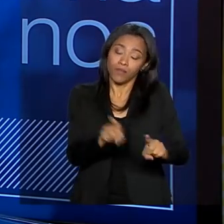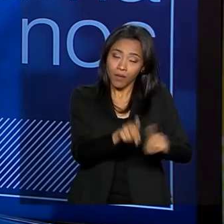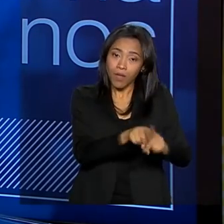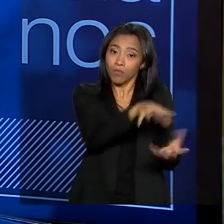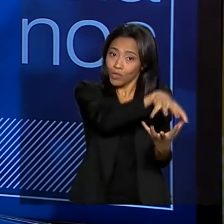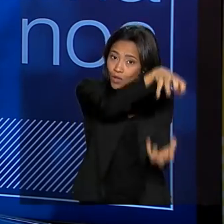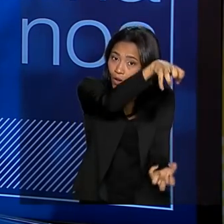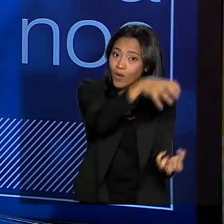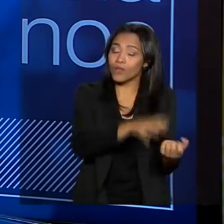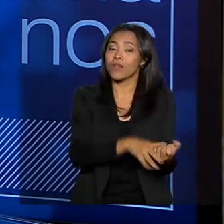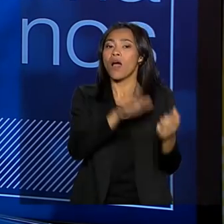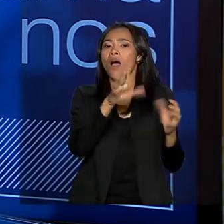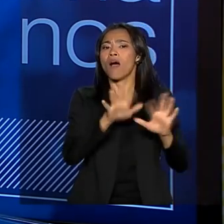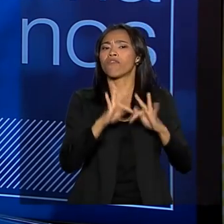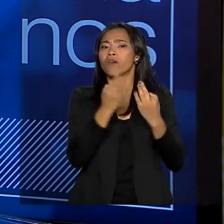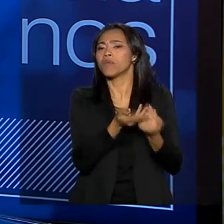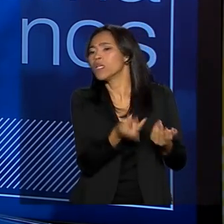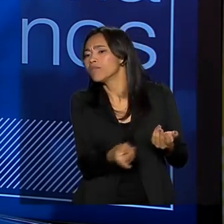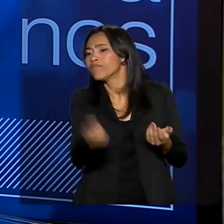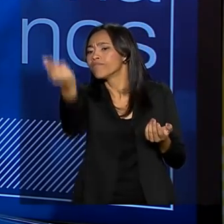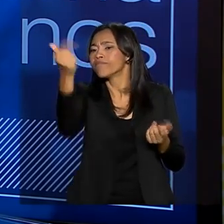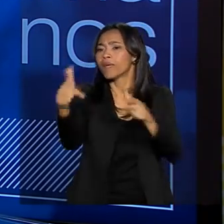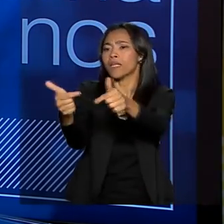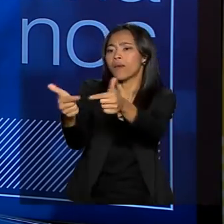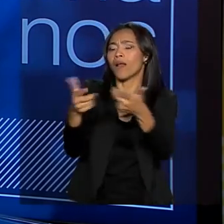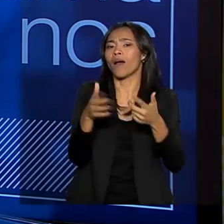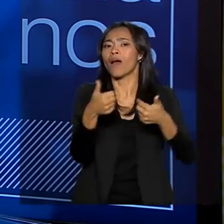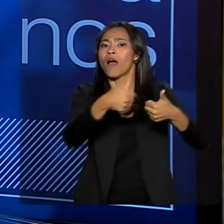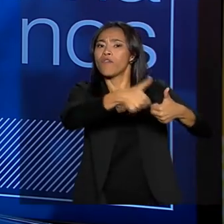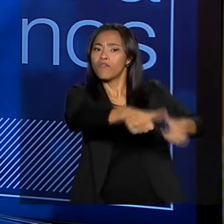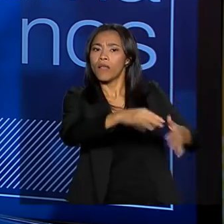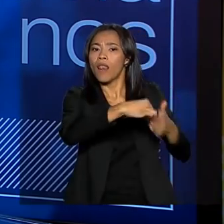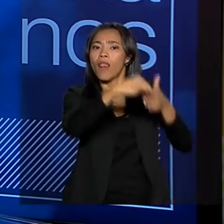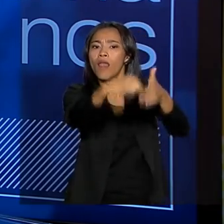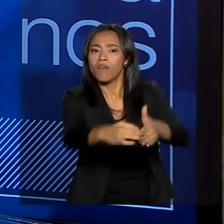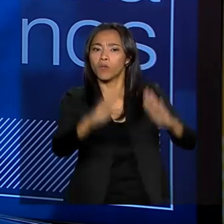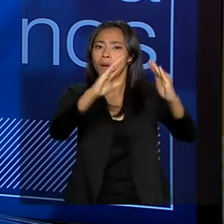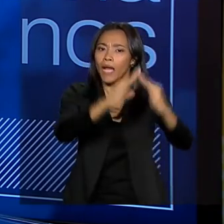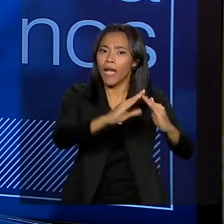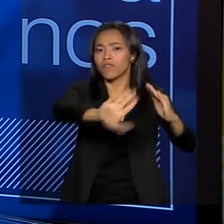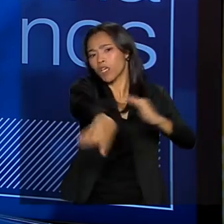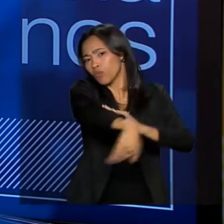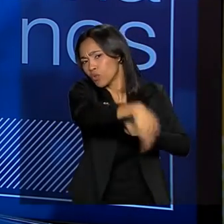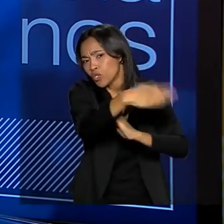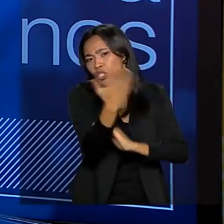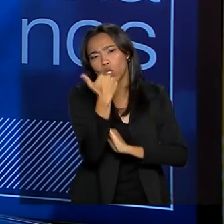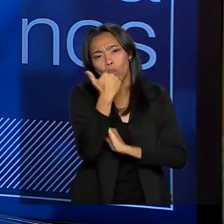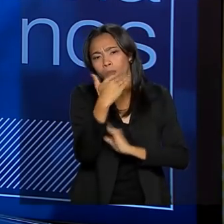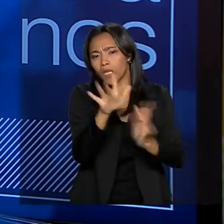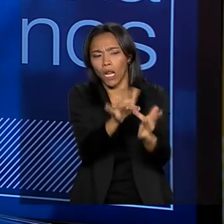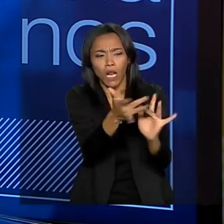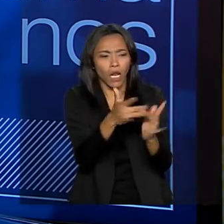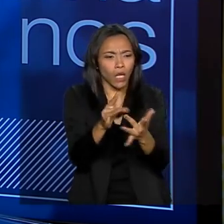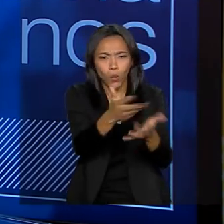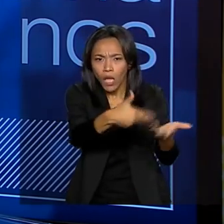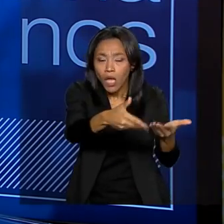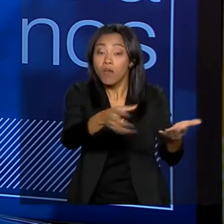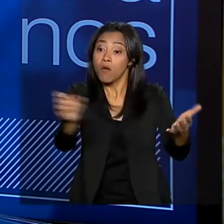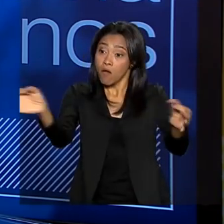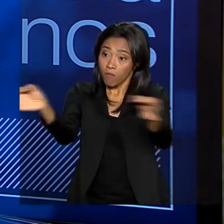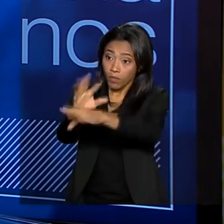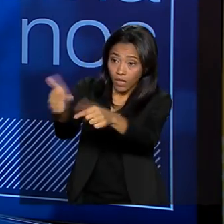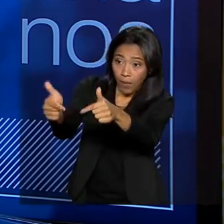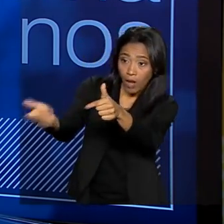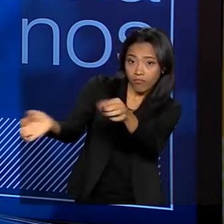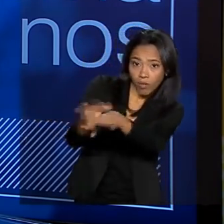idosos. A família sair de casa de manhã, deixar seu idoso numa casa-dia, ele passar o dia, se alimentar, interagir. E na hora da família voltar do